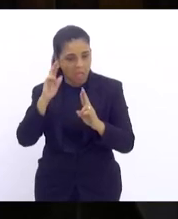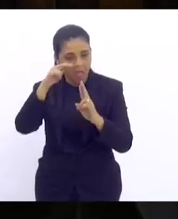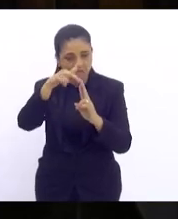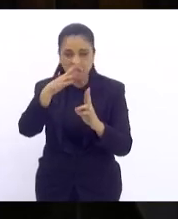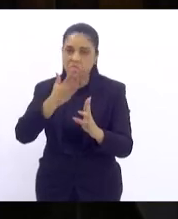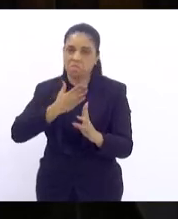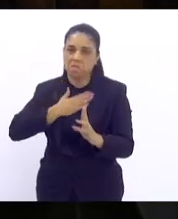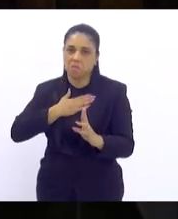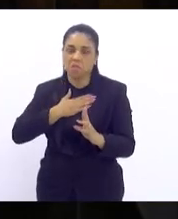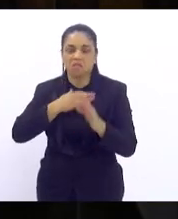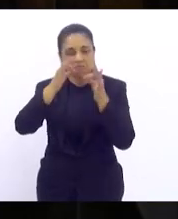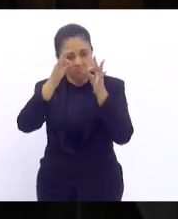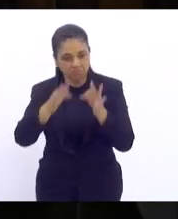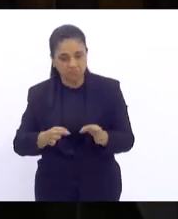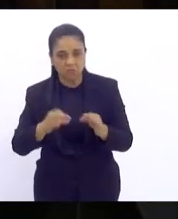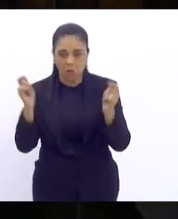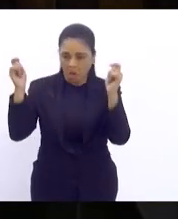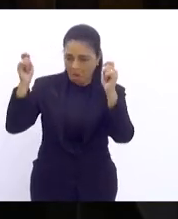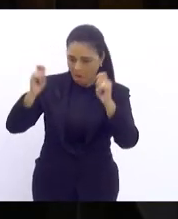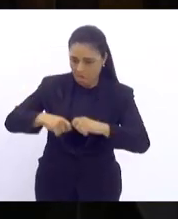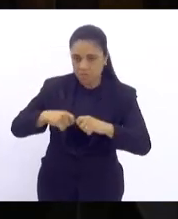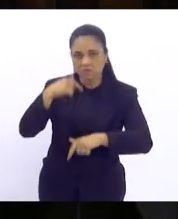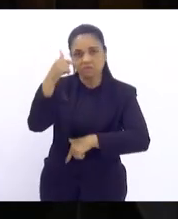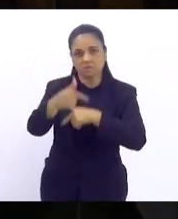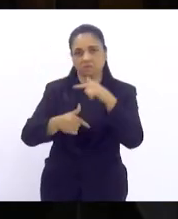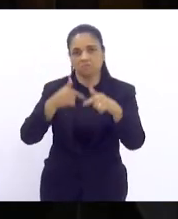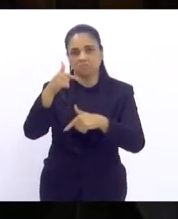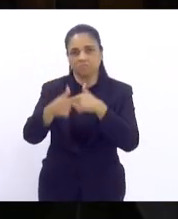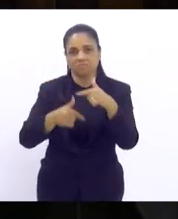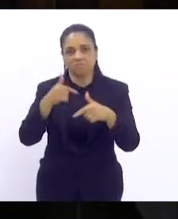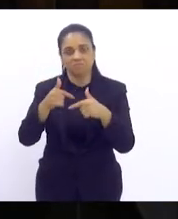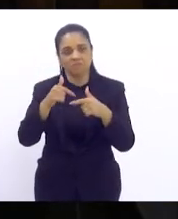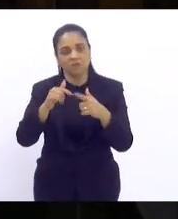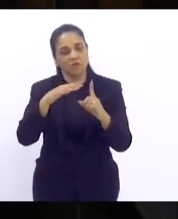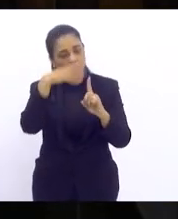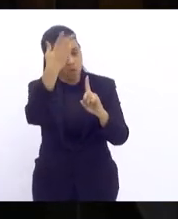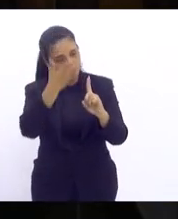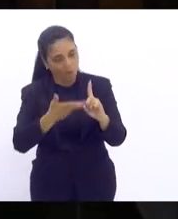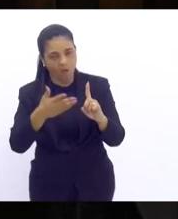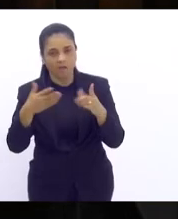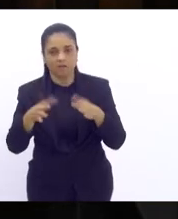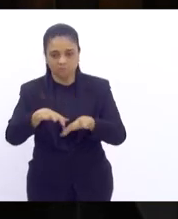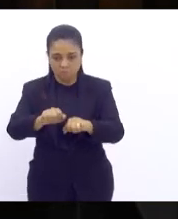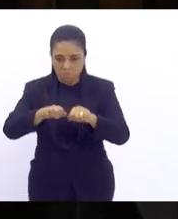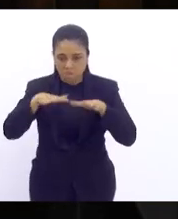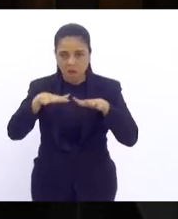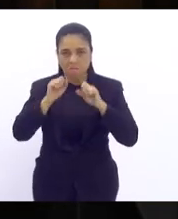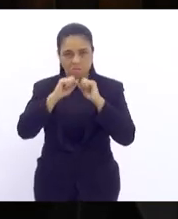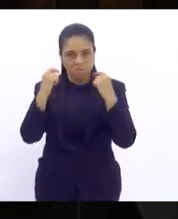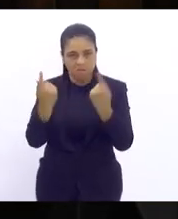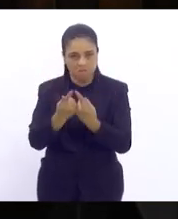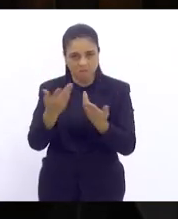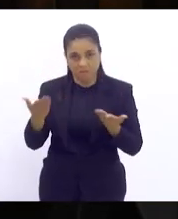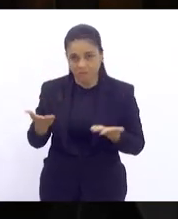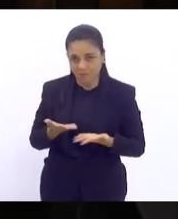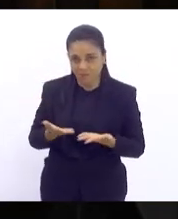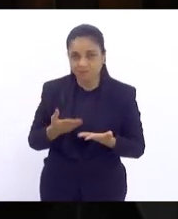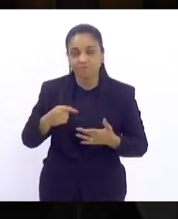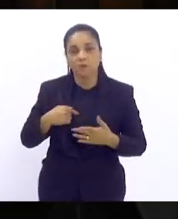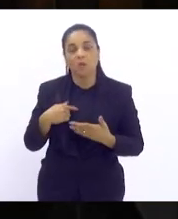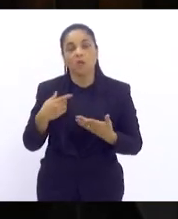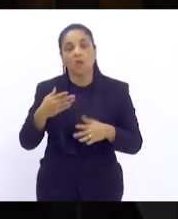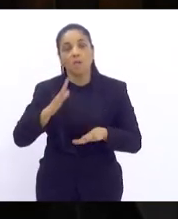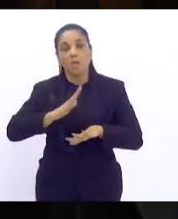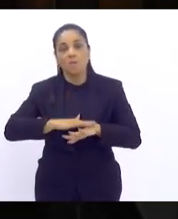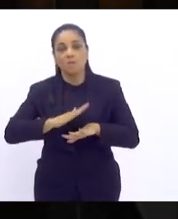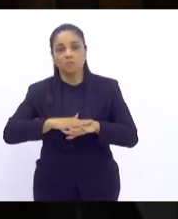de seriedade de competência nos honra muito ter o senhor aqui no parlamento o motivo que me traz aqui seu